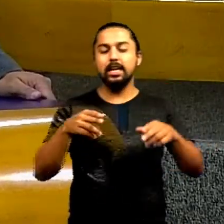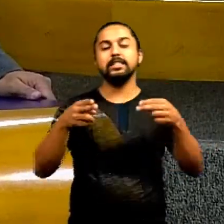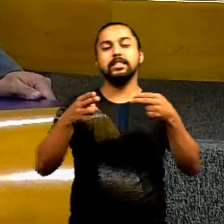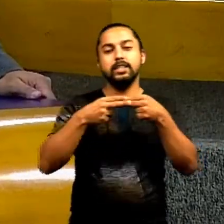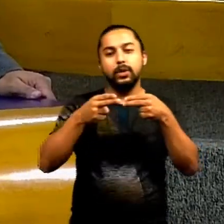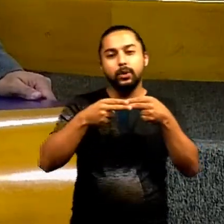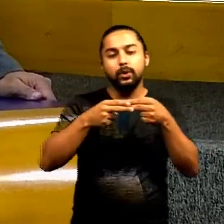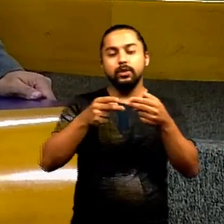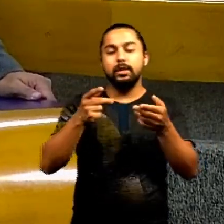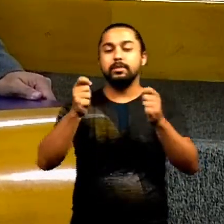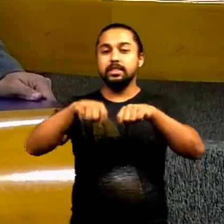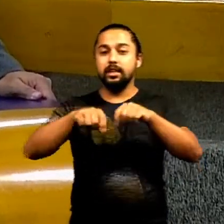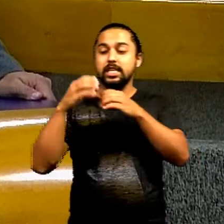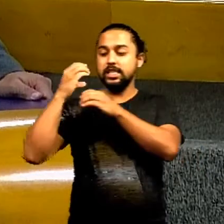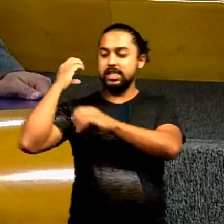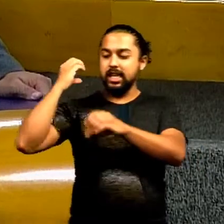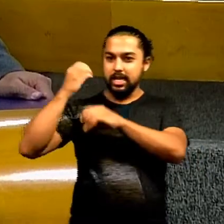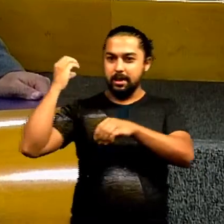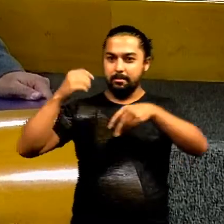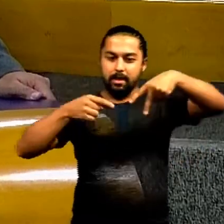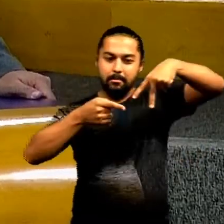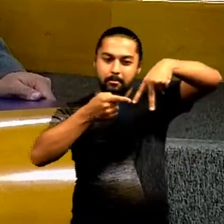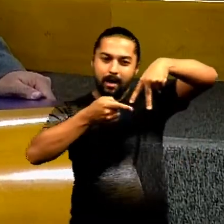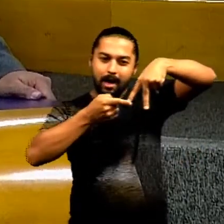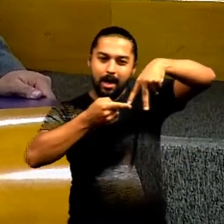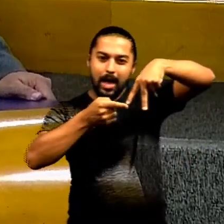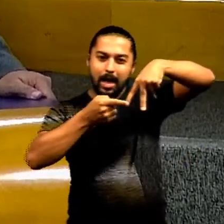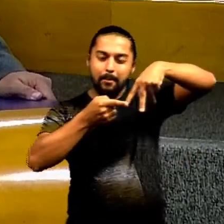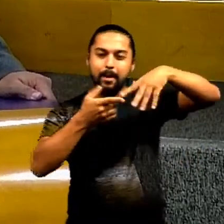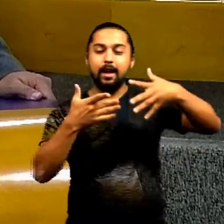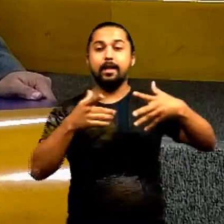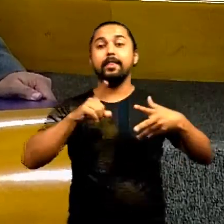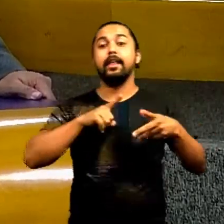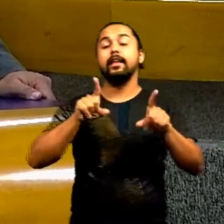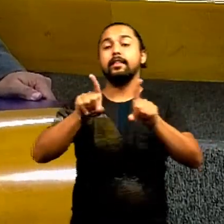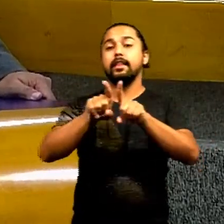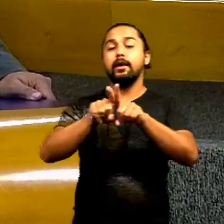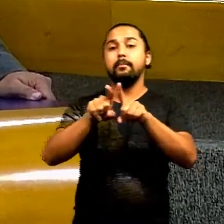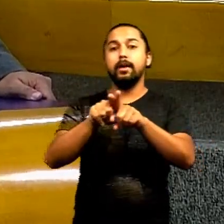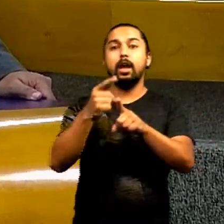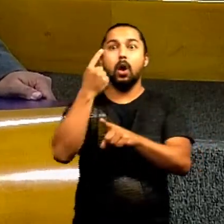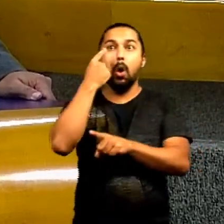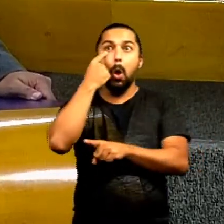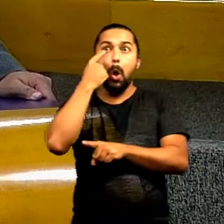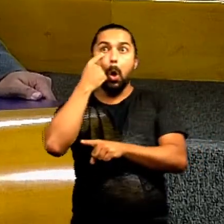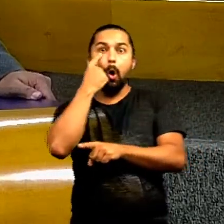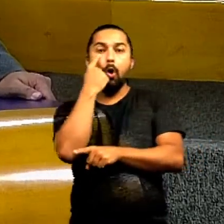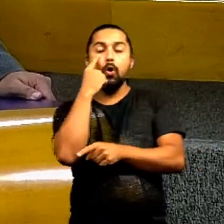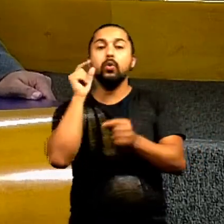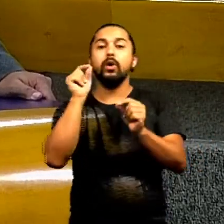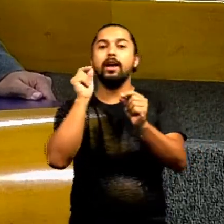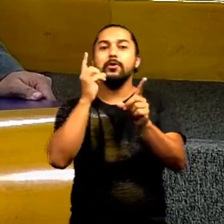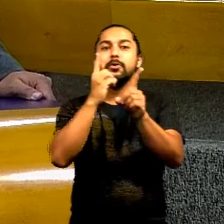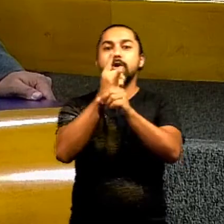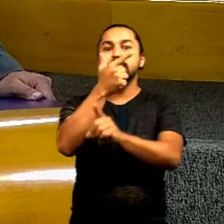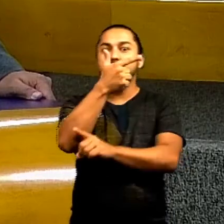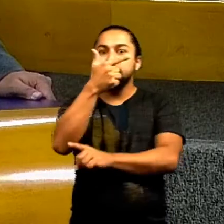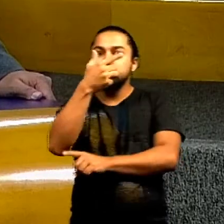do pezinho acho que muitos de nós já tinha só que tem o teste do olhinho que detecta 23 doenças graves